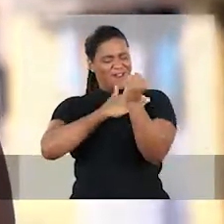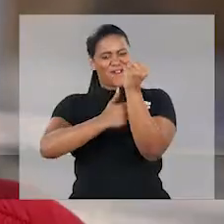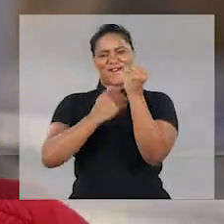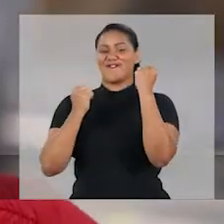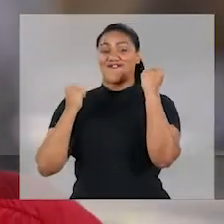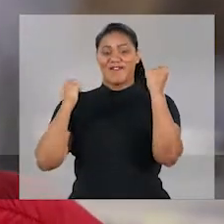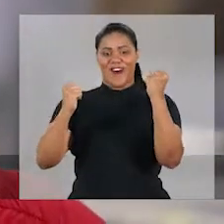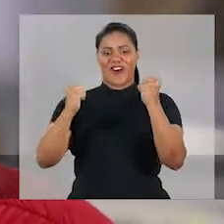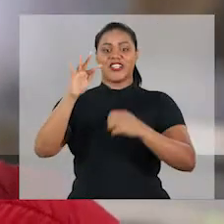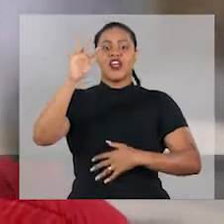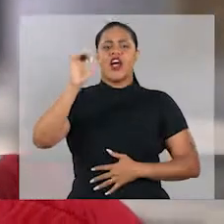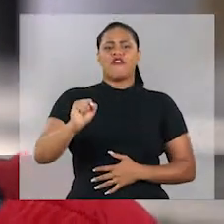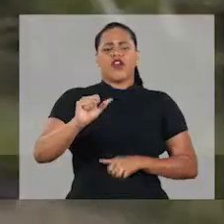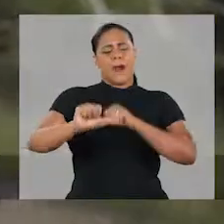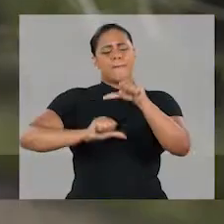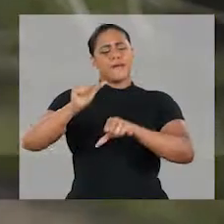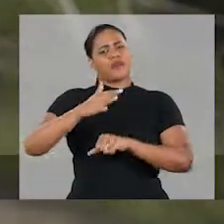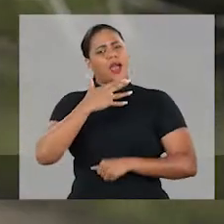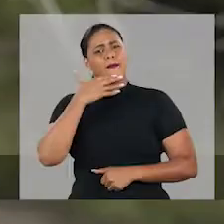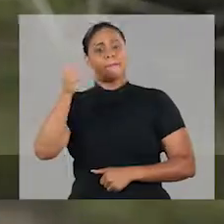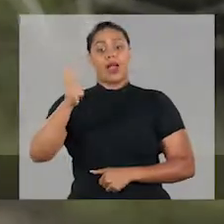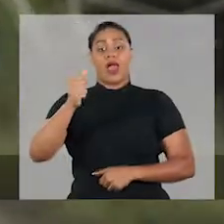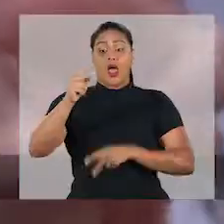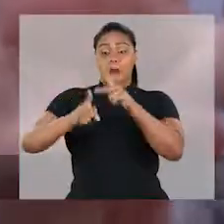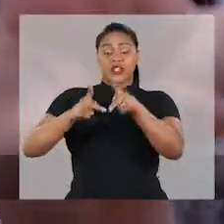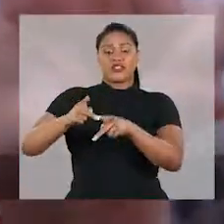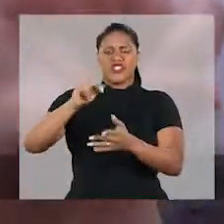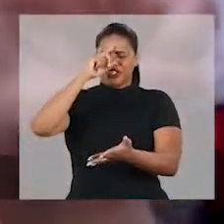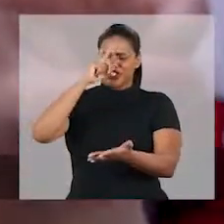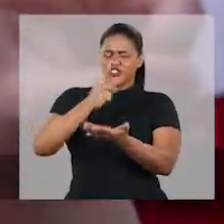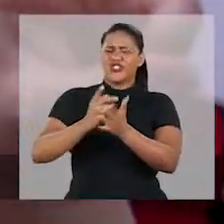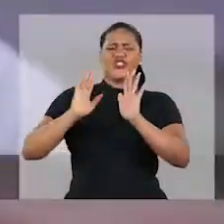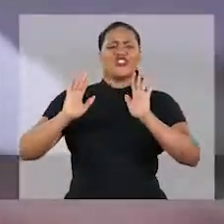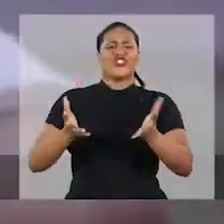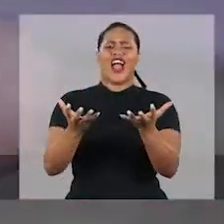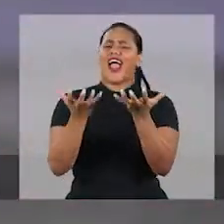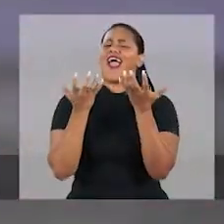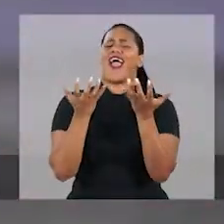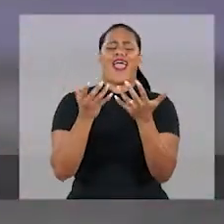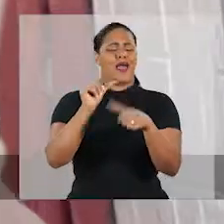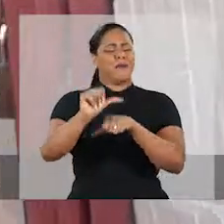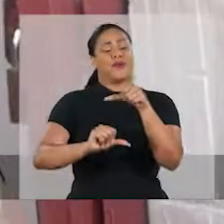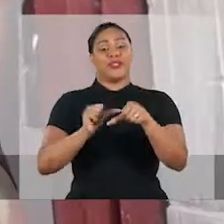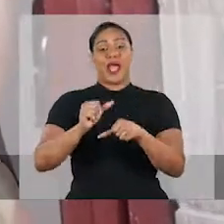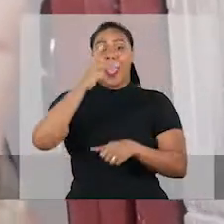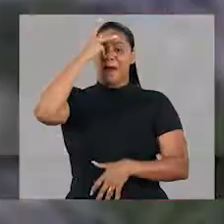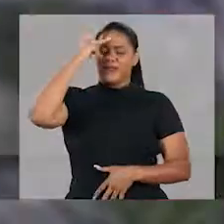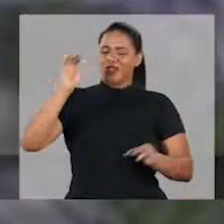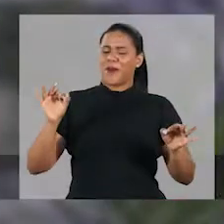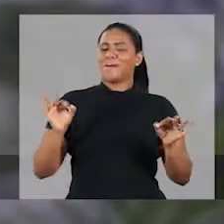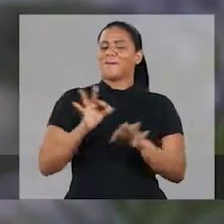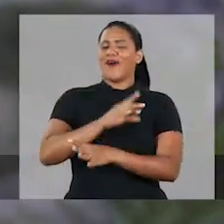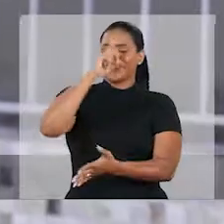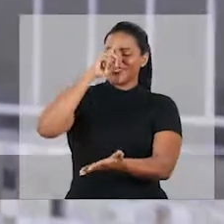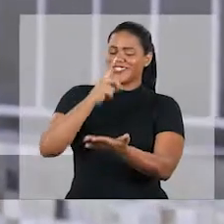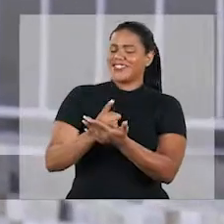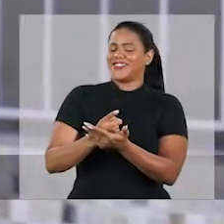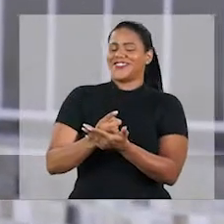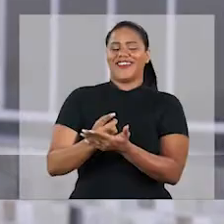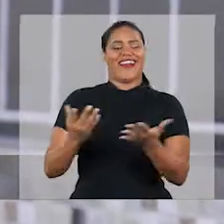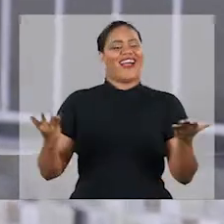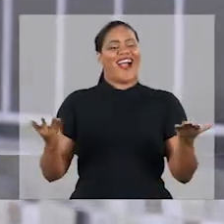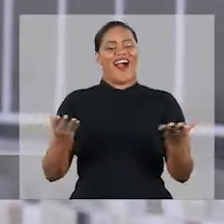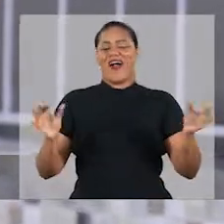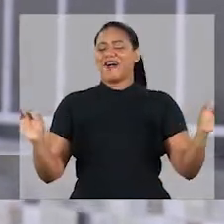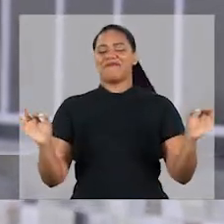fortes. Feira vai mudar para melhor. O povo já decidiu e quer mudança. E quando o povo decide, ah,